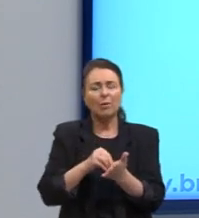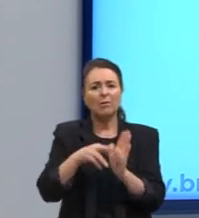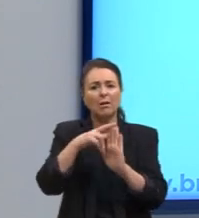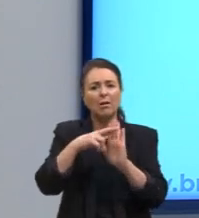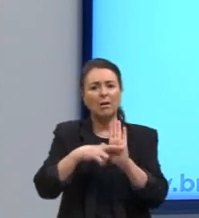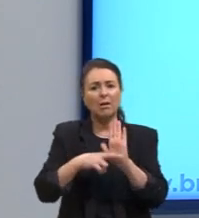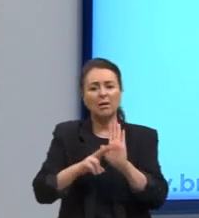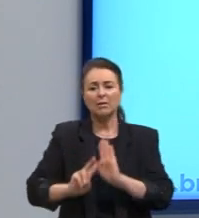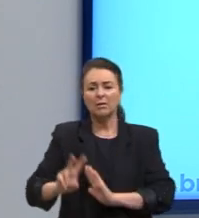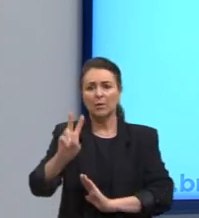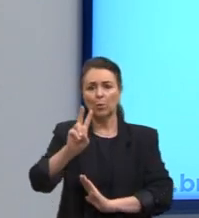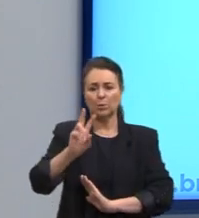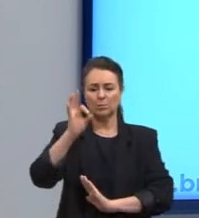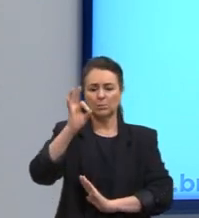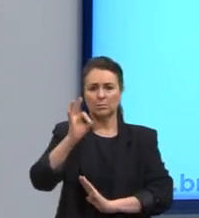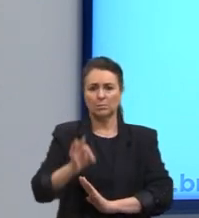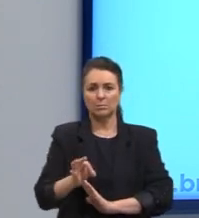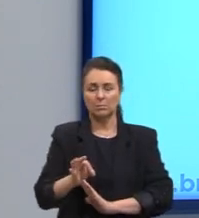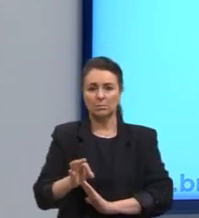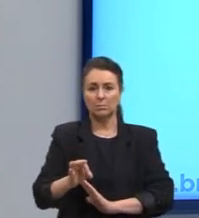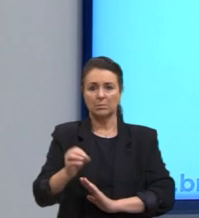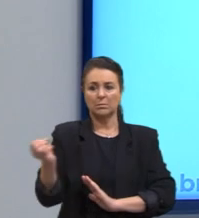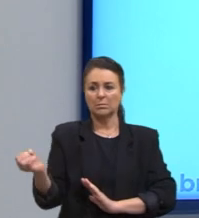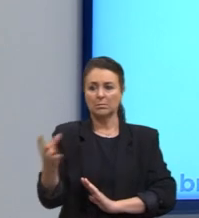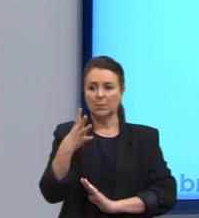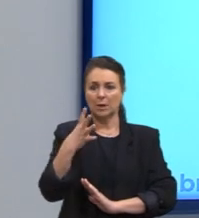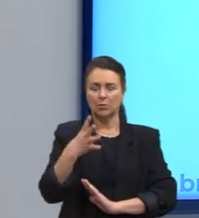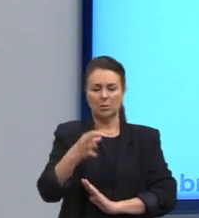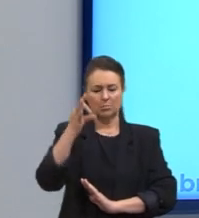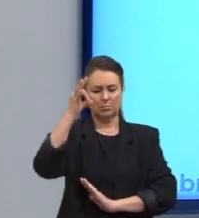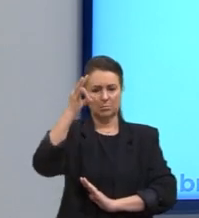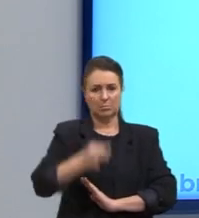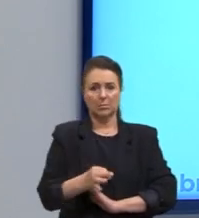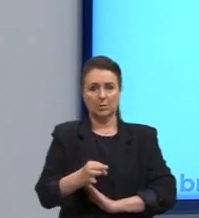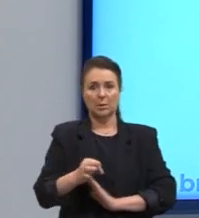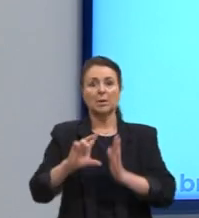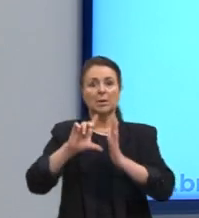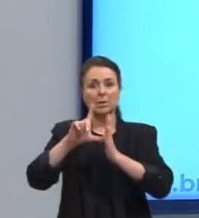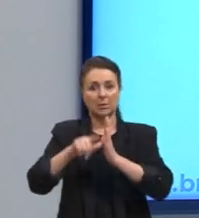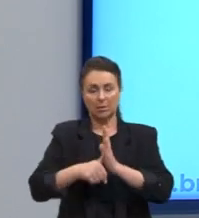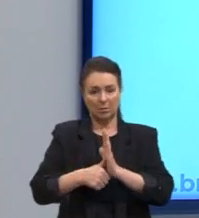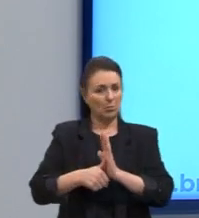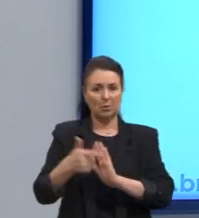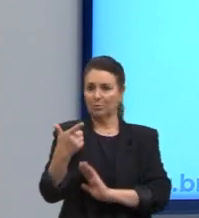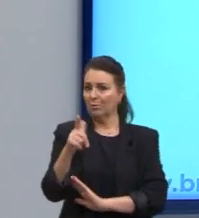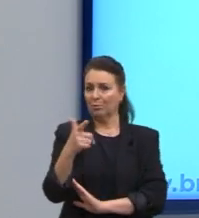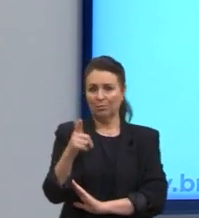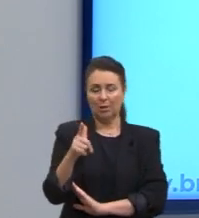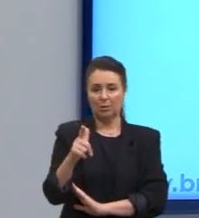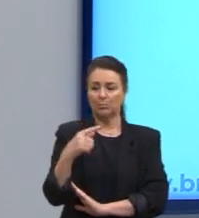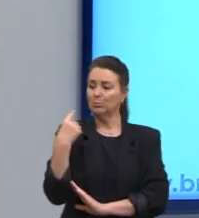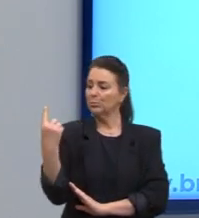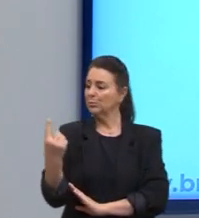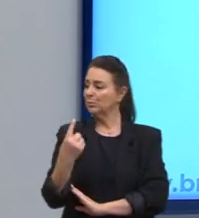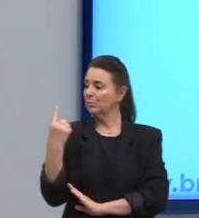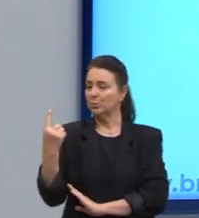rígidos. Se a modernidade era rígida, a pós-modernidade agora vai combater isso. O individualismo,